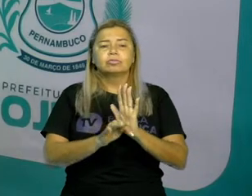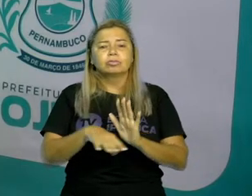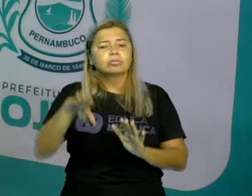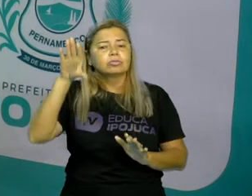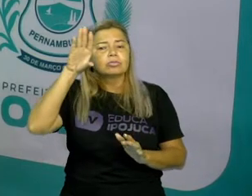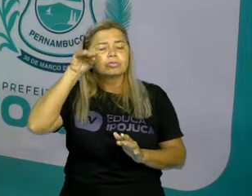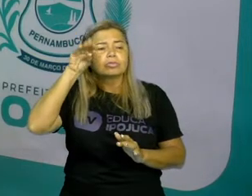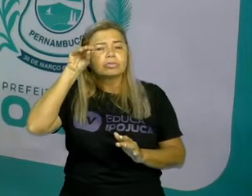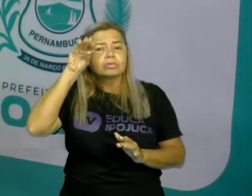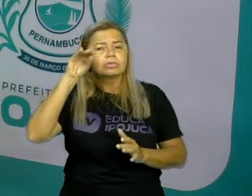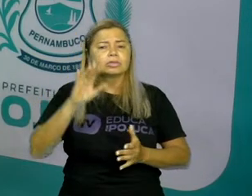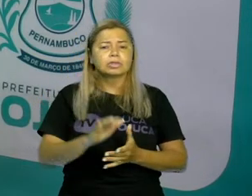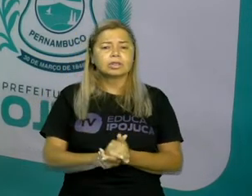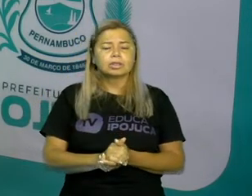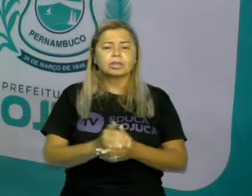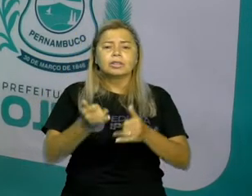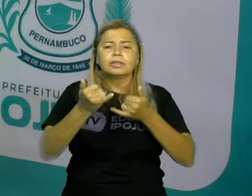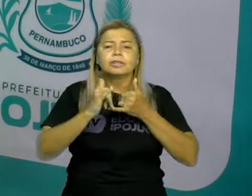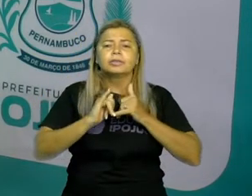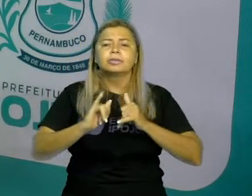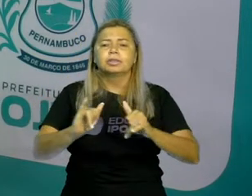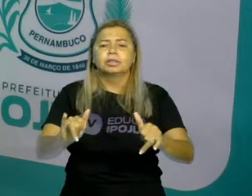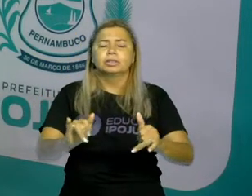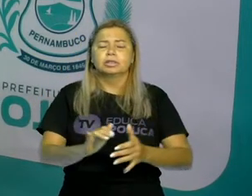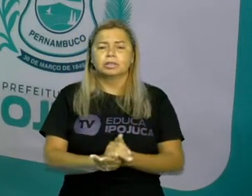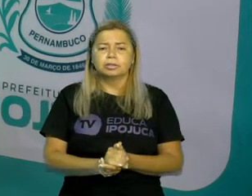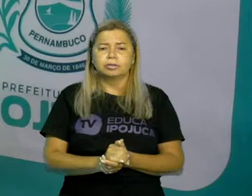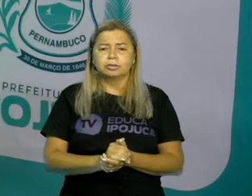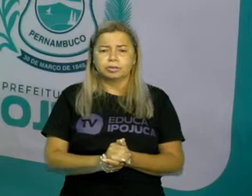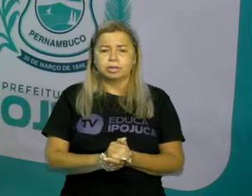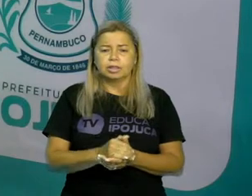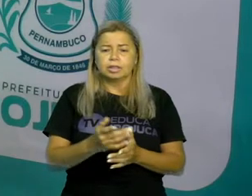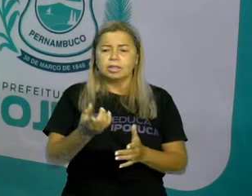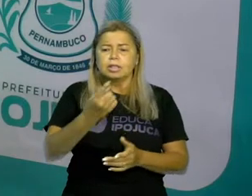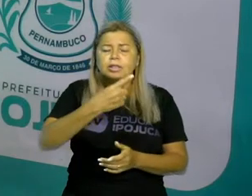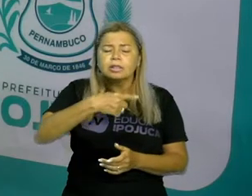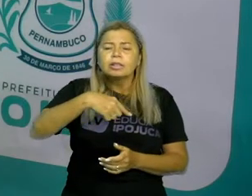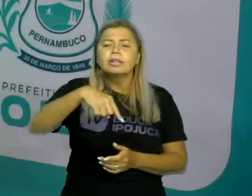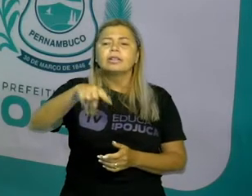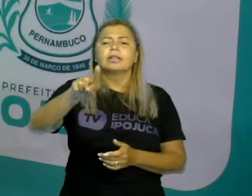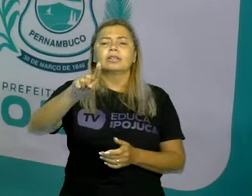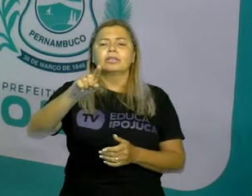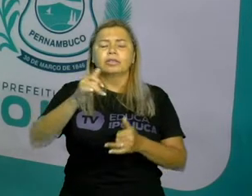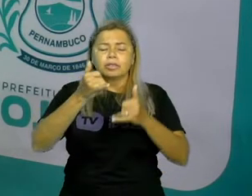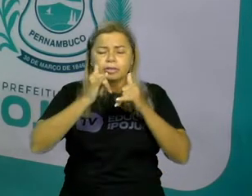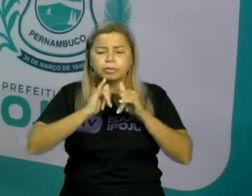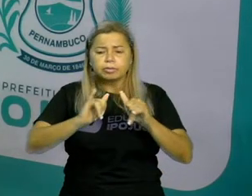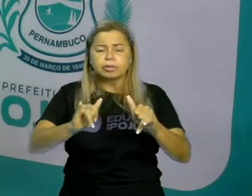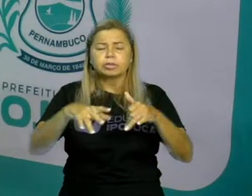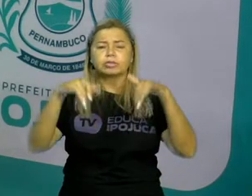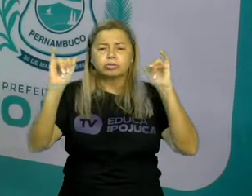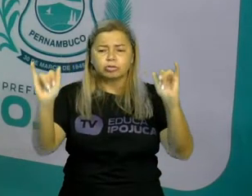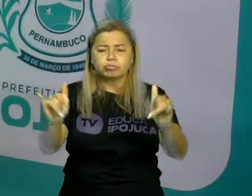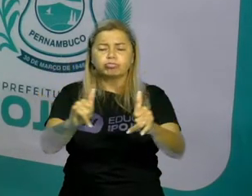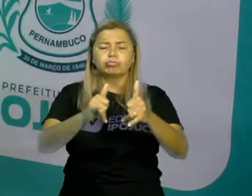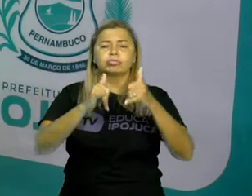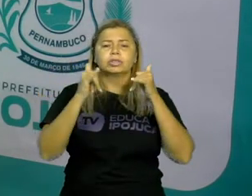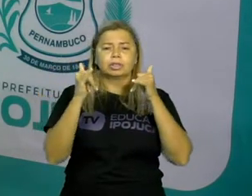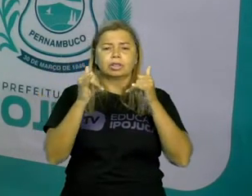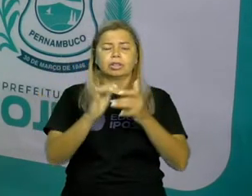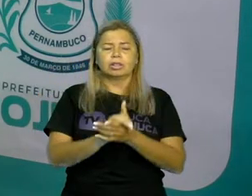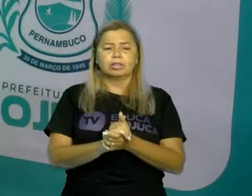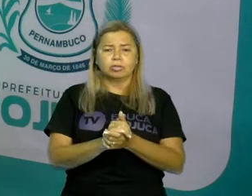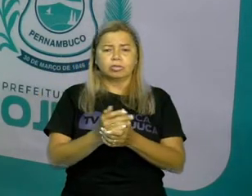é um texto informativo. Vai trazer informações para nós sobre um determinado assunto. Ou um animal,